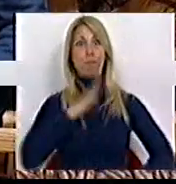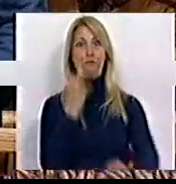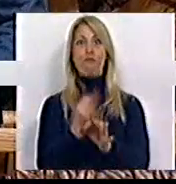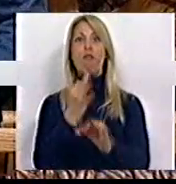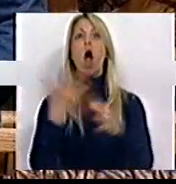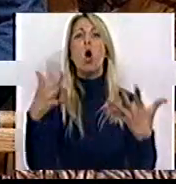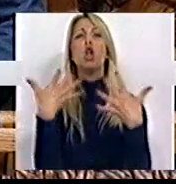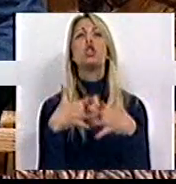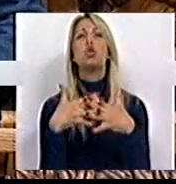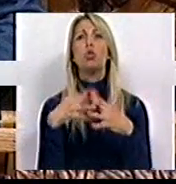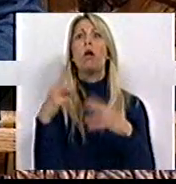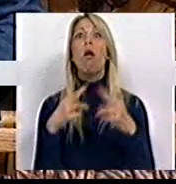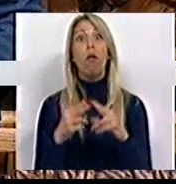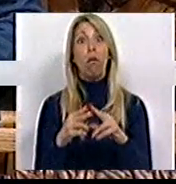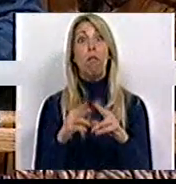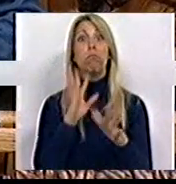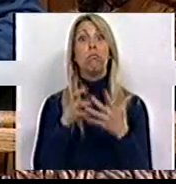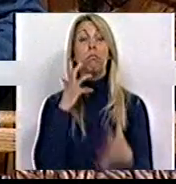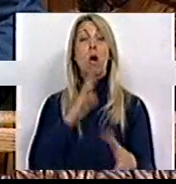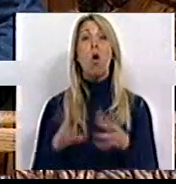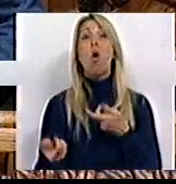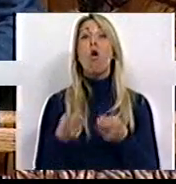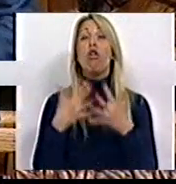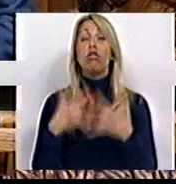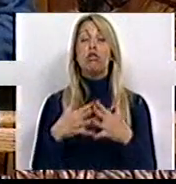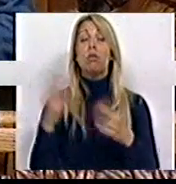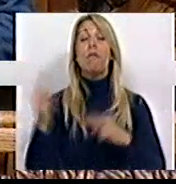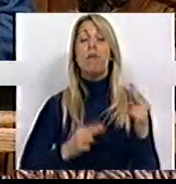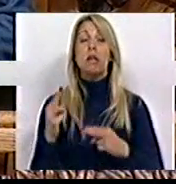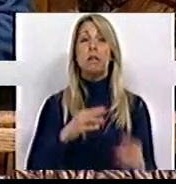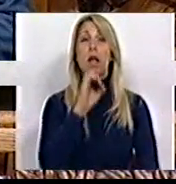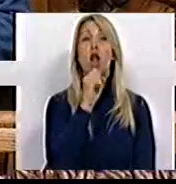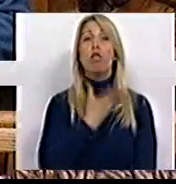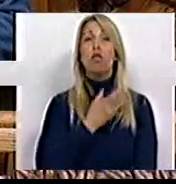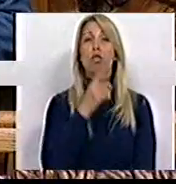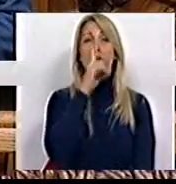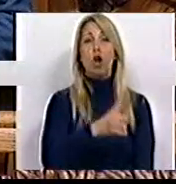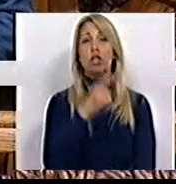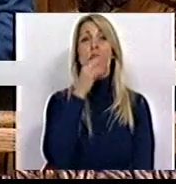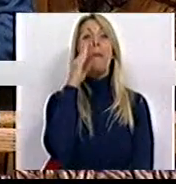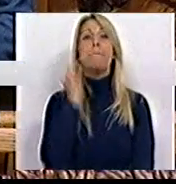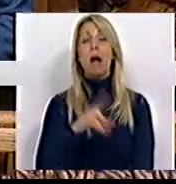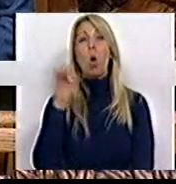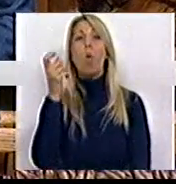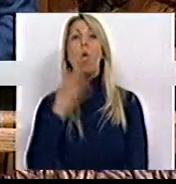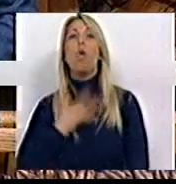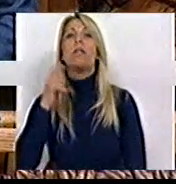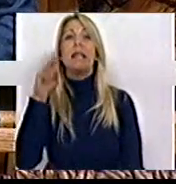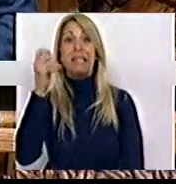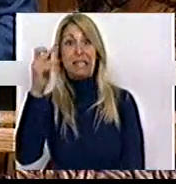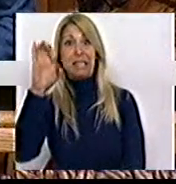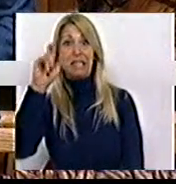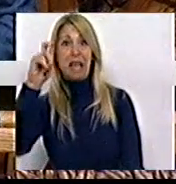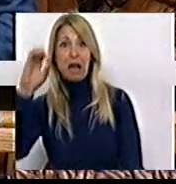abrilhantada por grupos financeiros como o Deutsche Bank ou o Goldman Sachs. Esta situação vem juntar-se a toda a